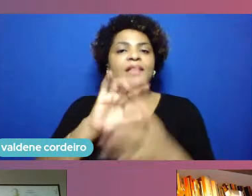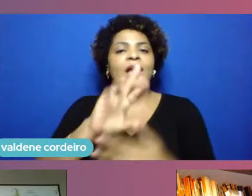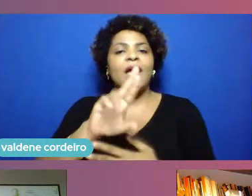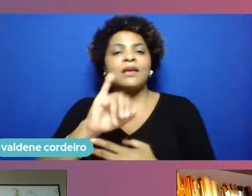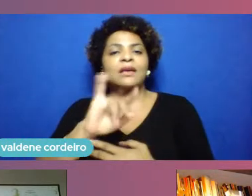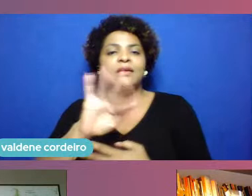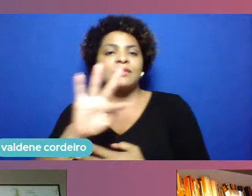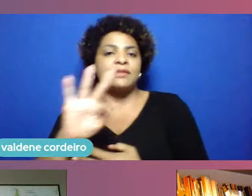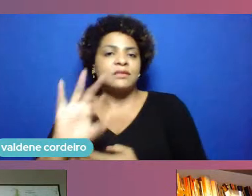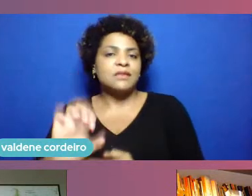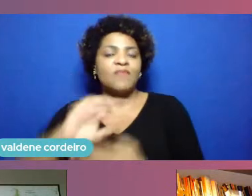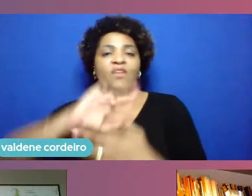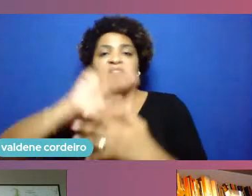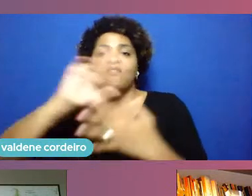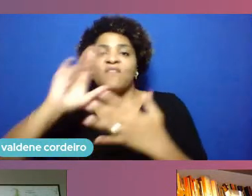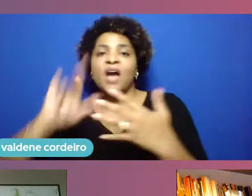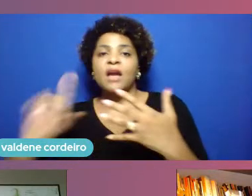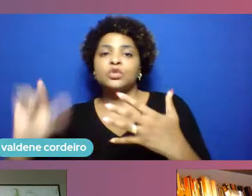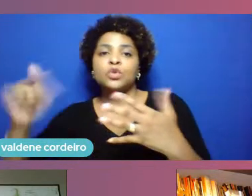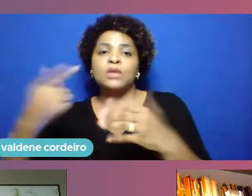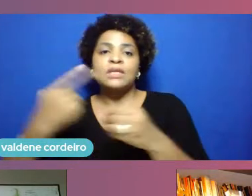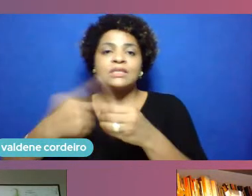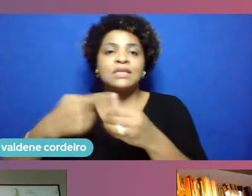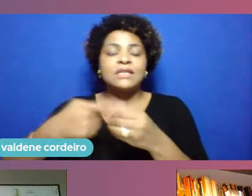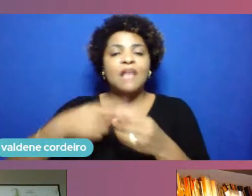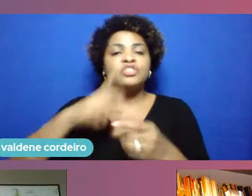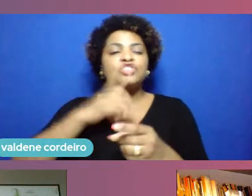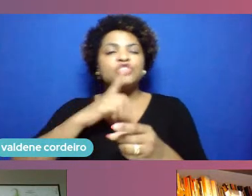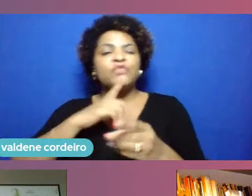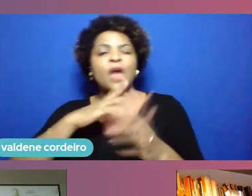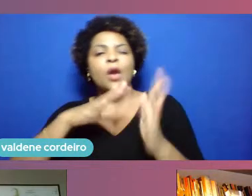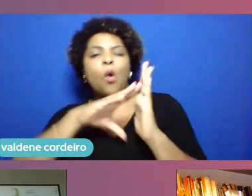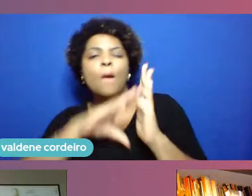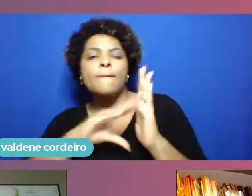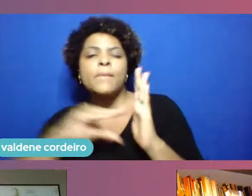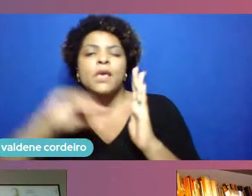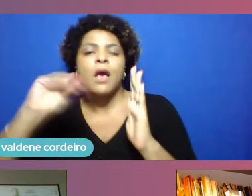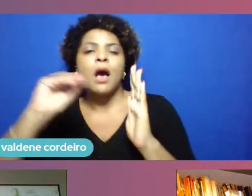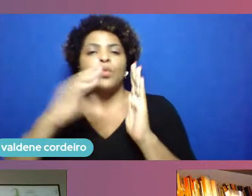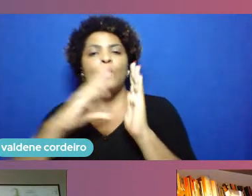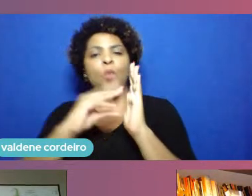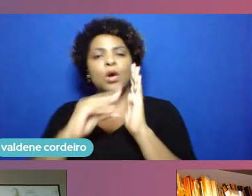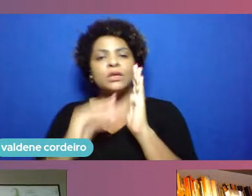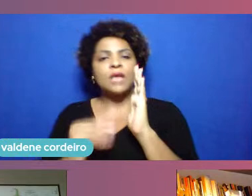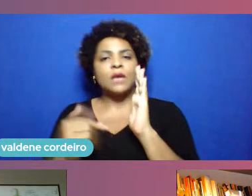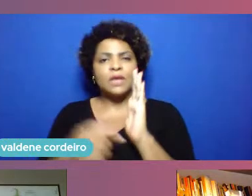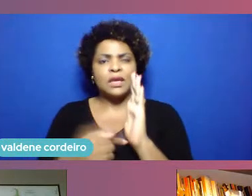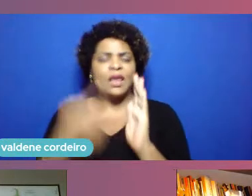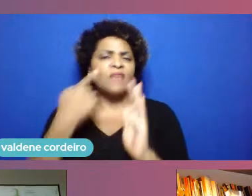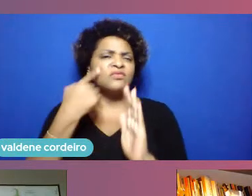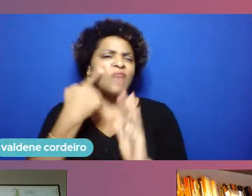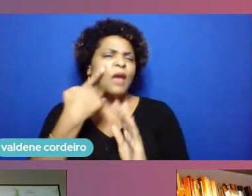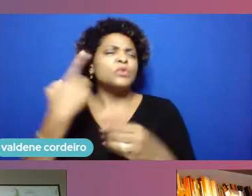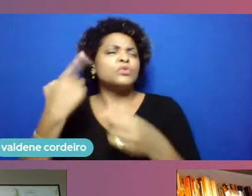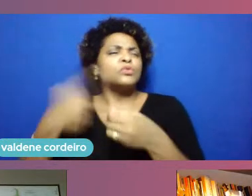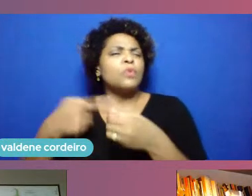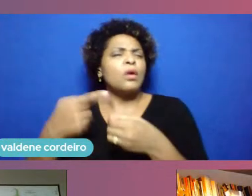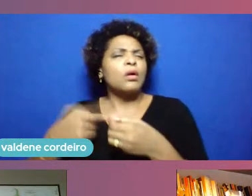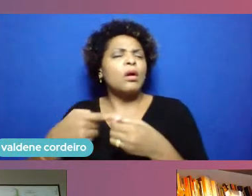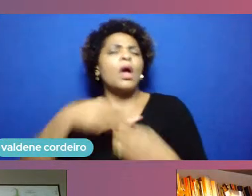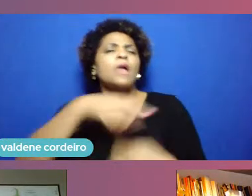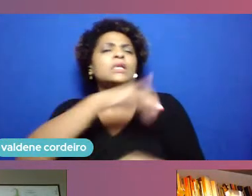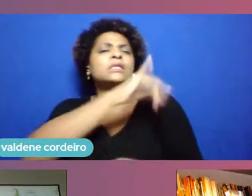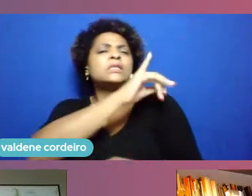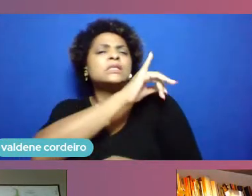no modelo daqui, a gente viu cidades bem mais ricas do que a nossa, como São Paulo, como Brasília, com idosos tendo que ficar